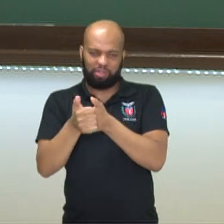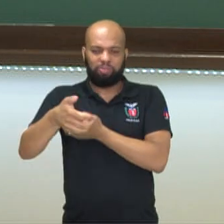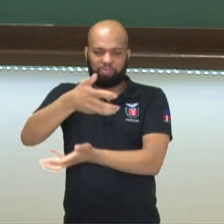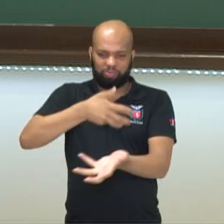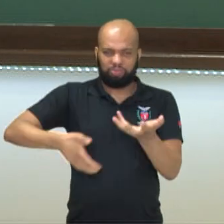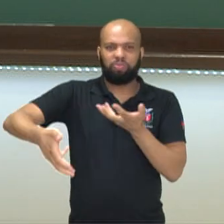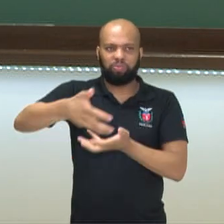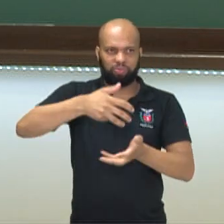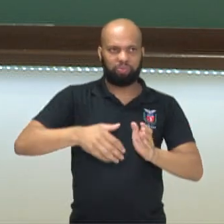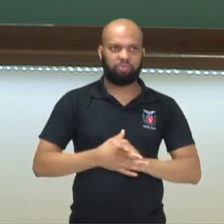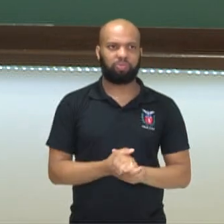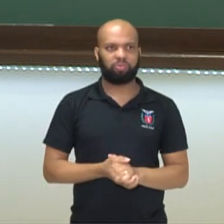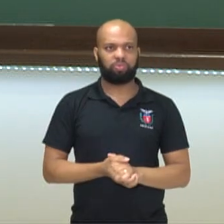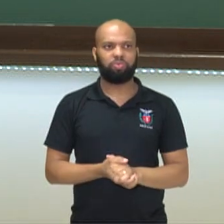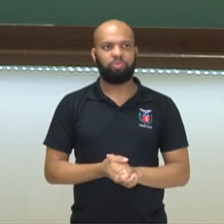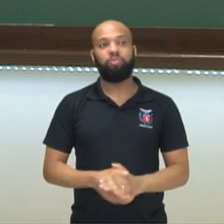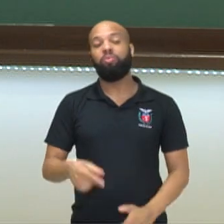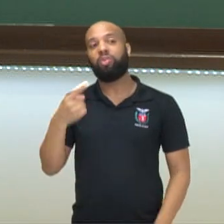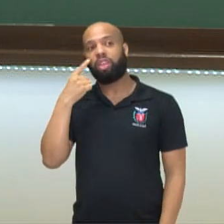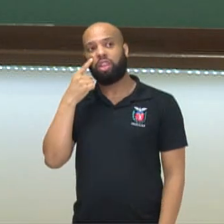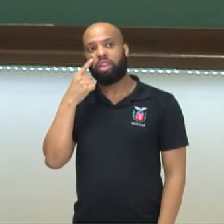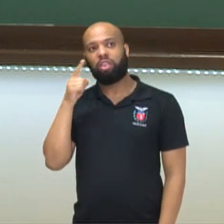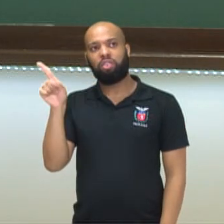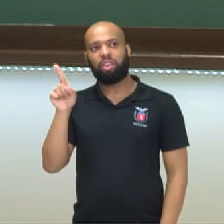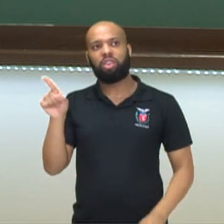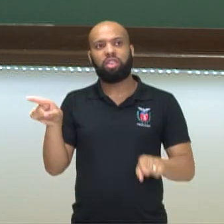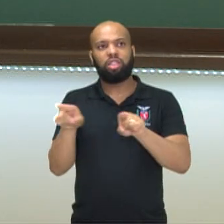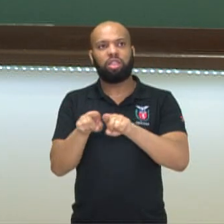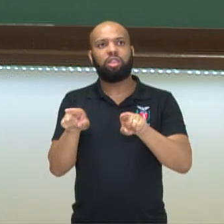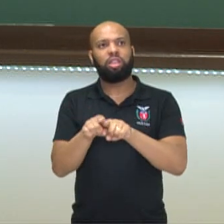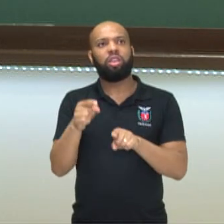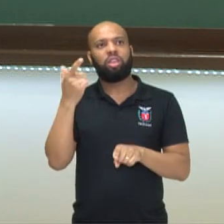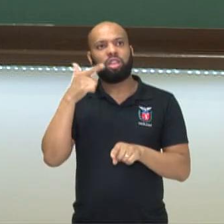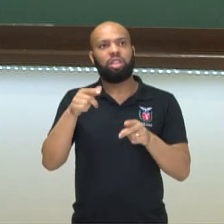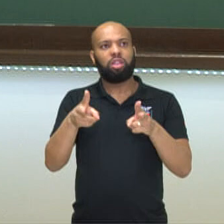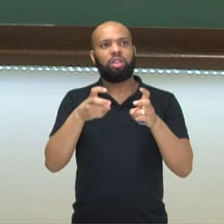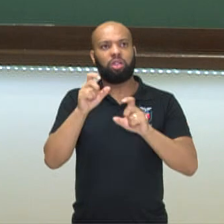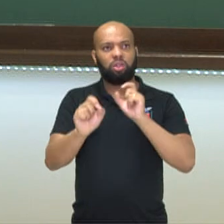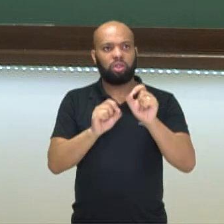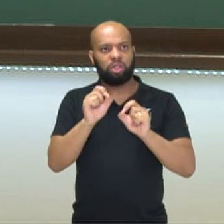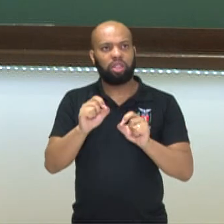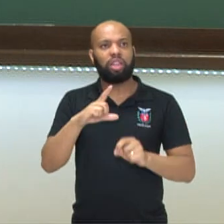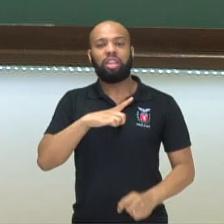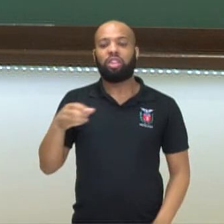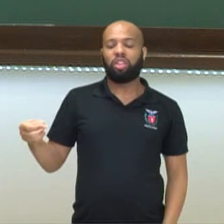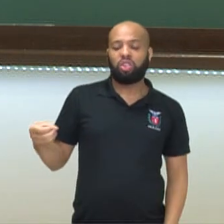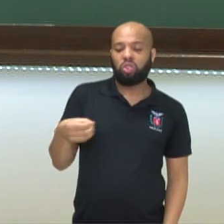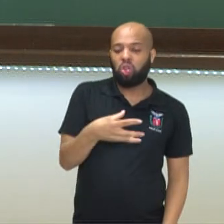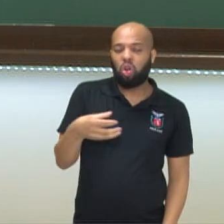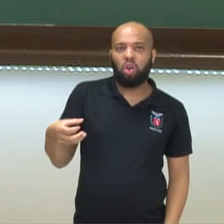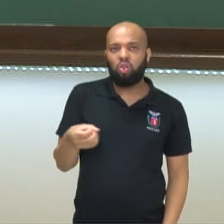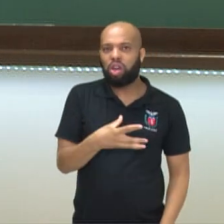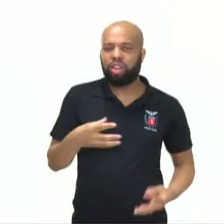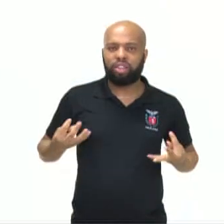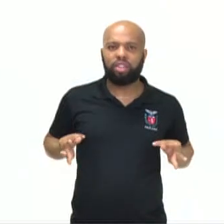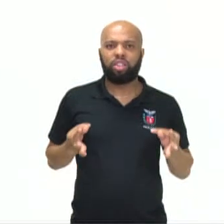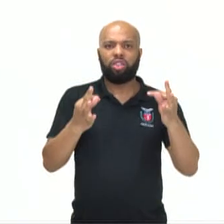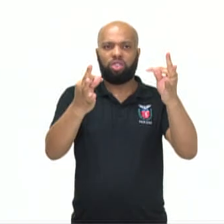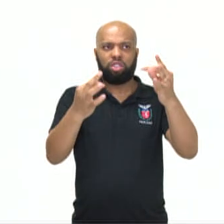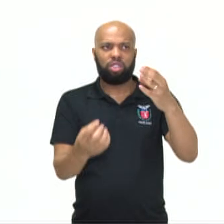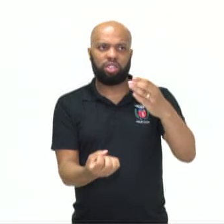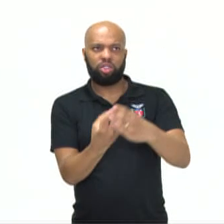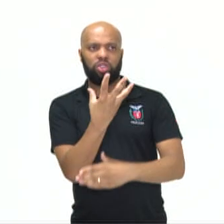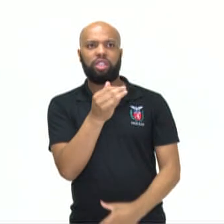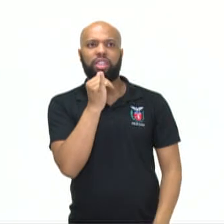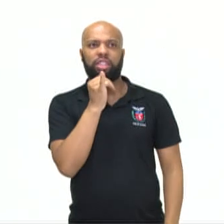as nações. Acompanhando aqui na tela, a gente também percebe que novas tecnologias surgiram, como, por exemplo, a